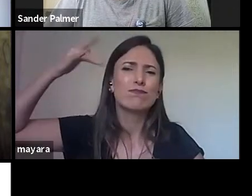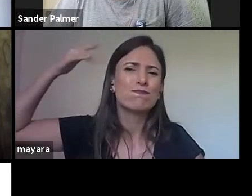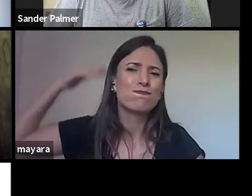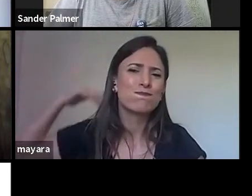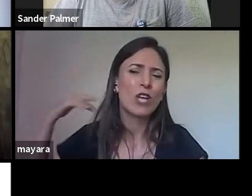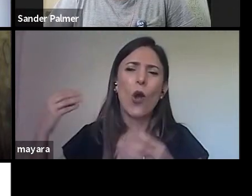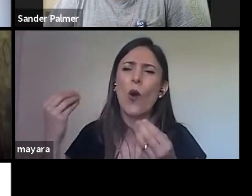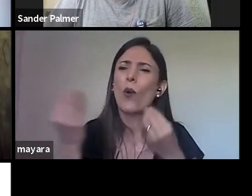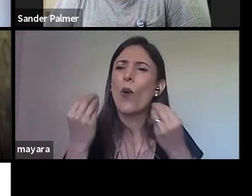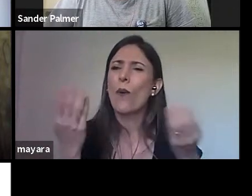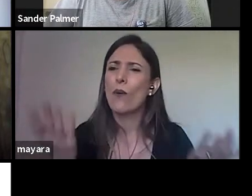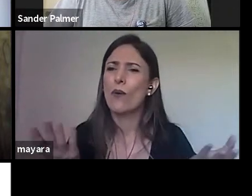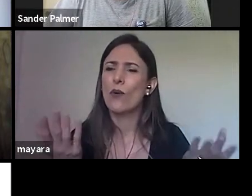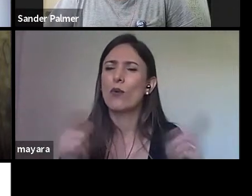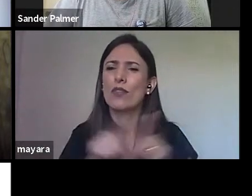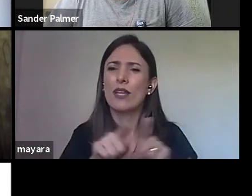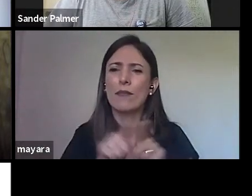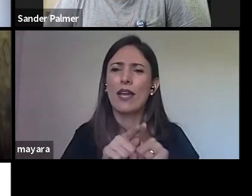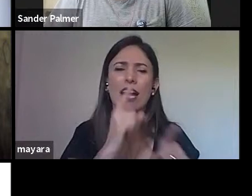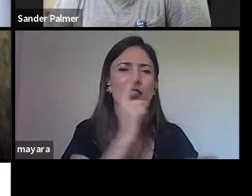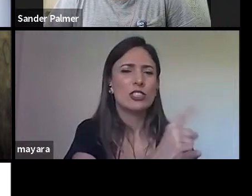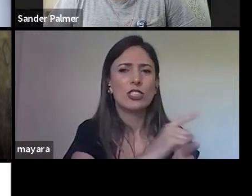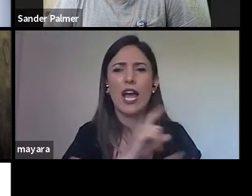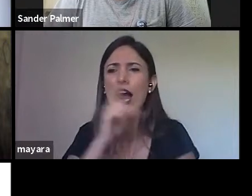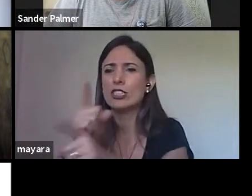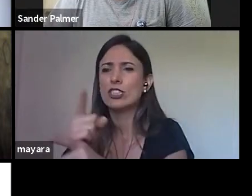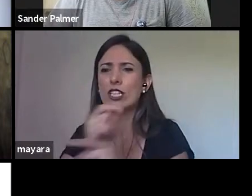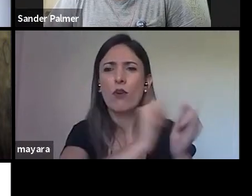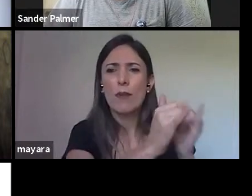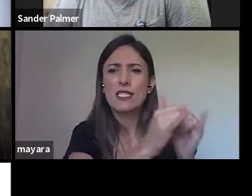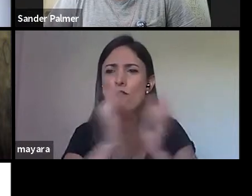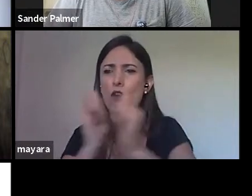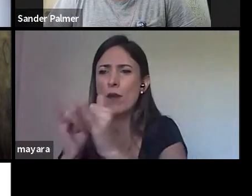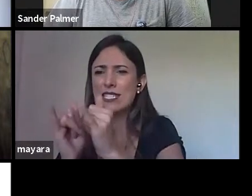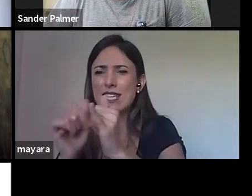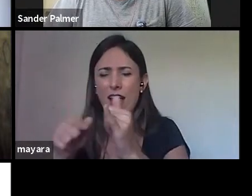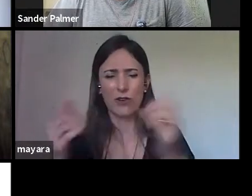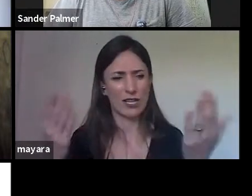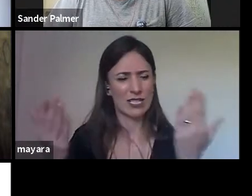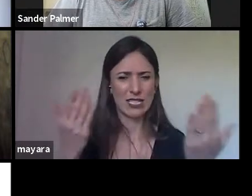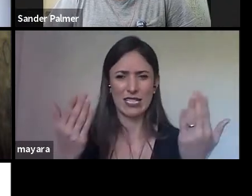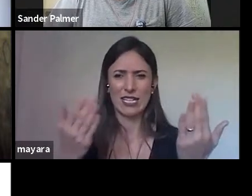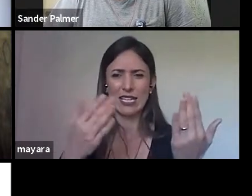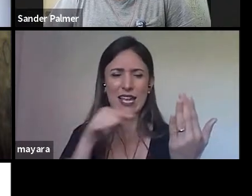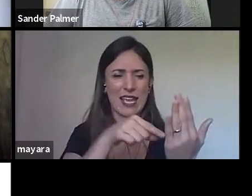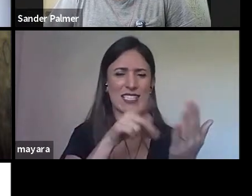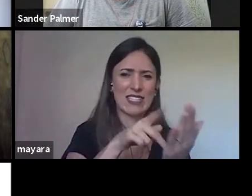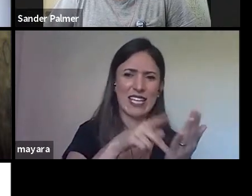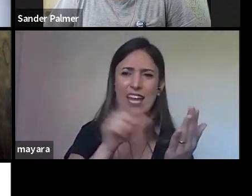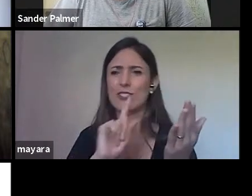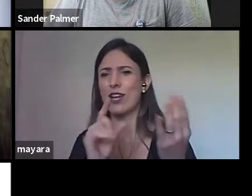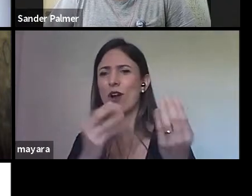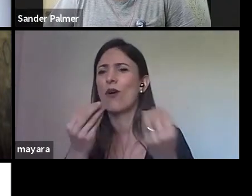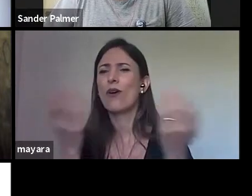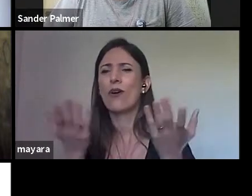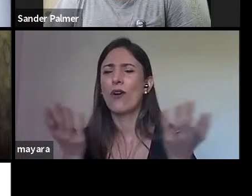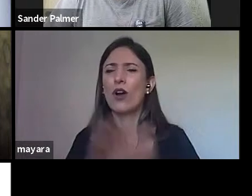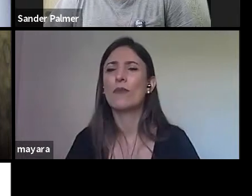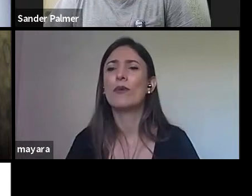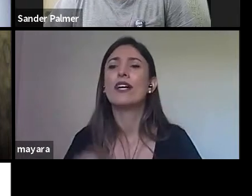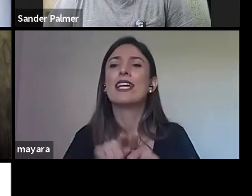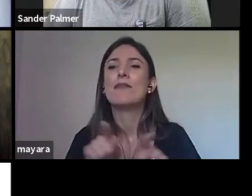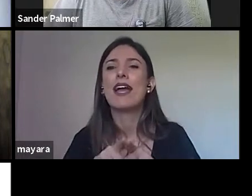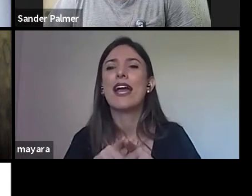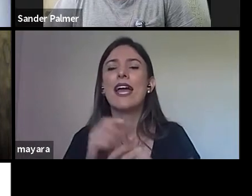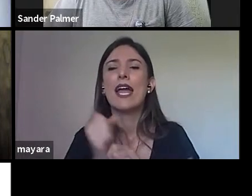o diálogo, né, entre as fontes, como é que é essa questão metodológica documental, no Brasil Colônia, eu estudo isso no